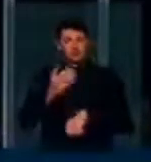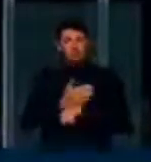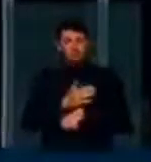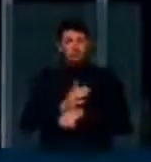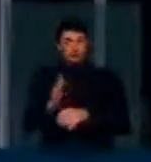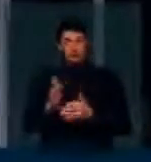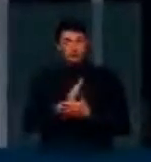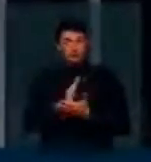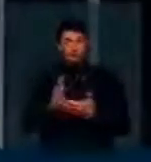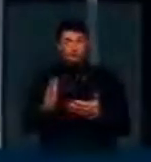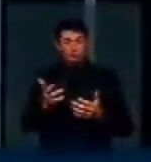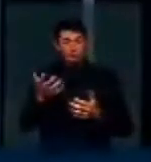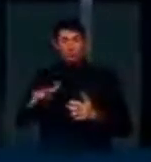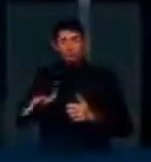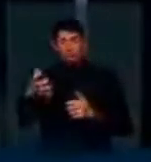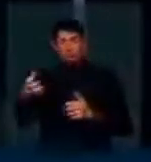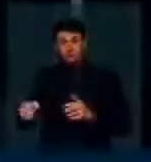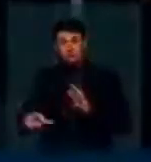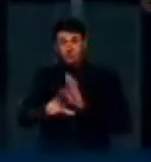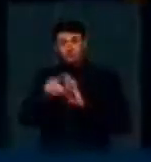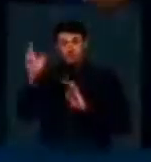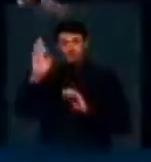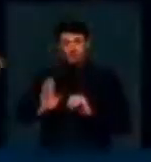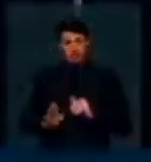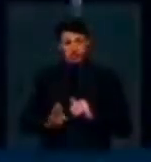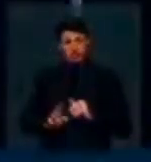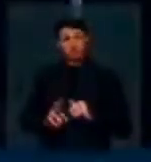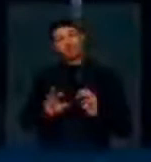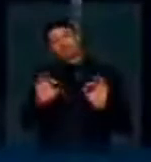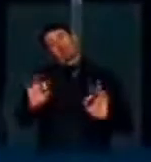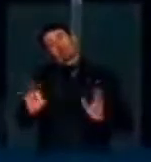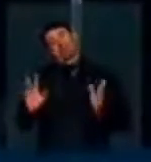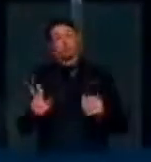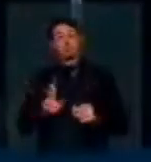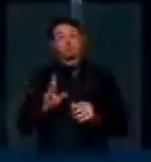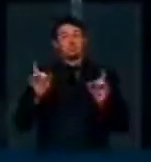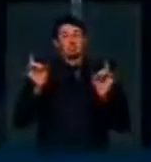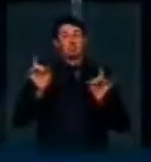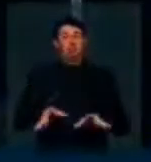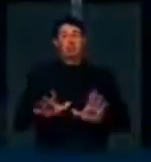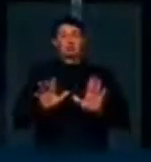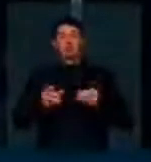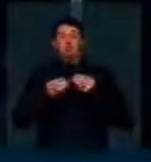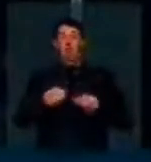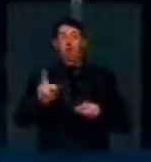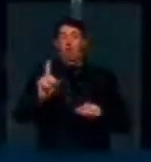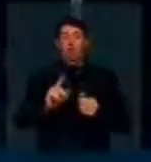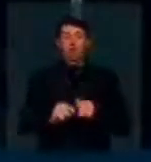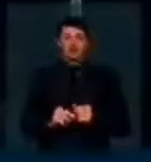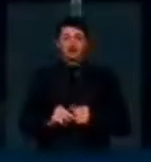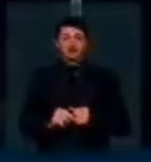alguns que não queiram se submeter à legislação brasileira, certamente vão deixar de oferecer os serviços